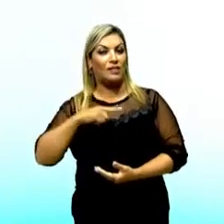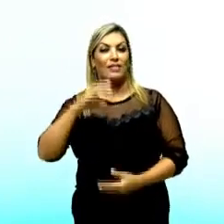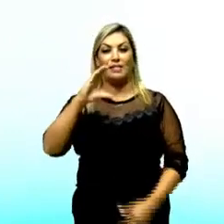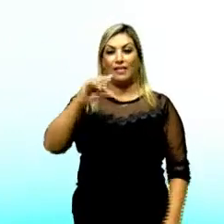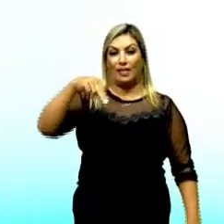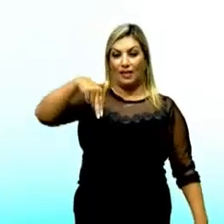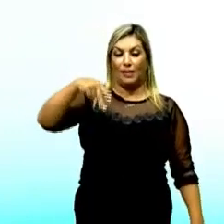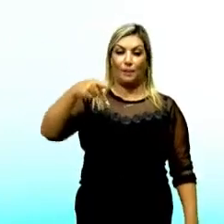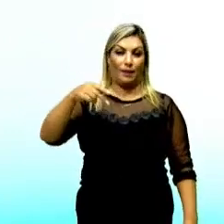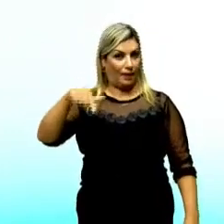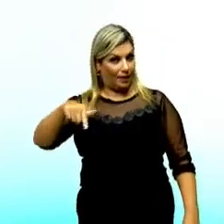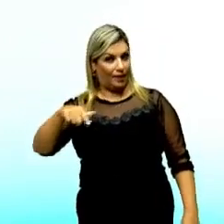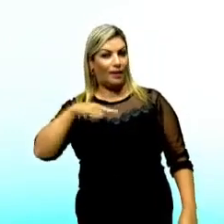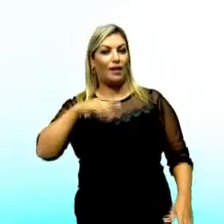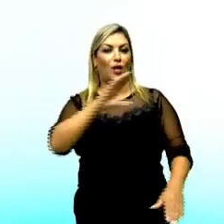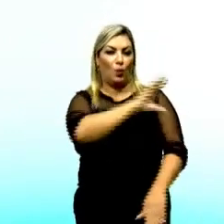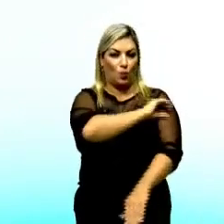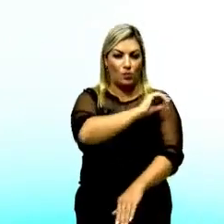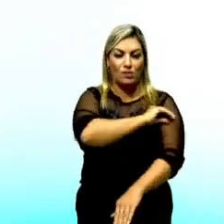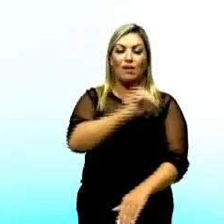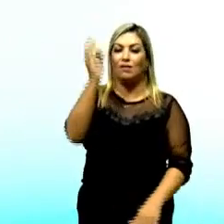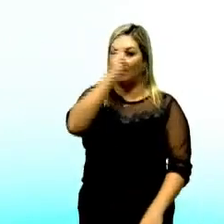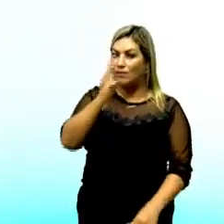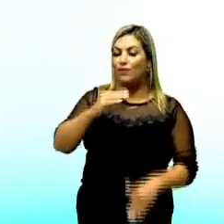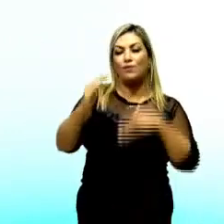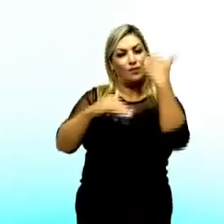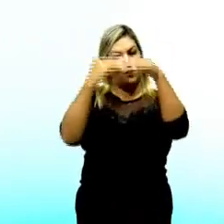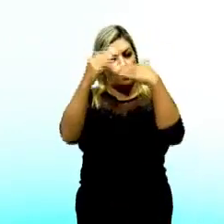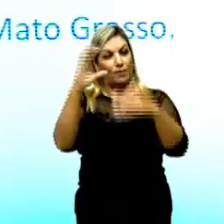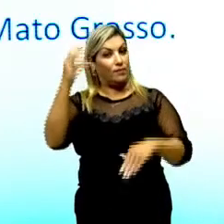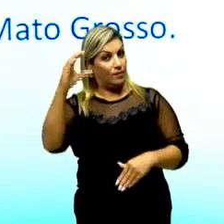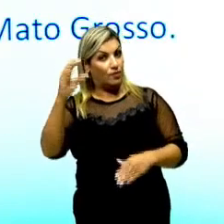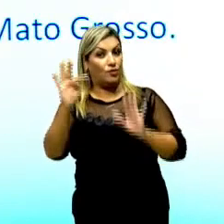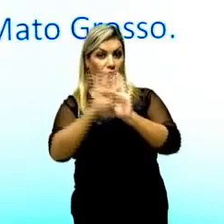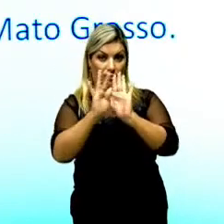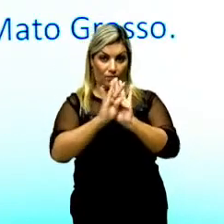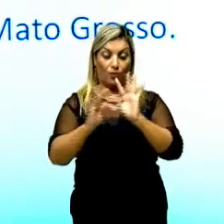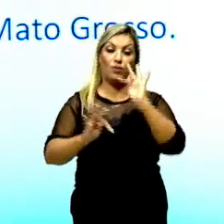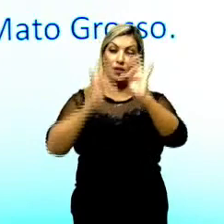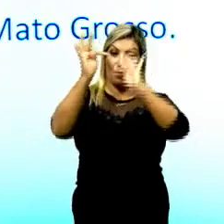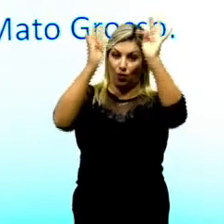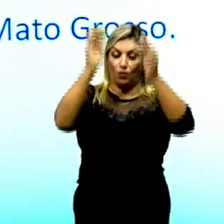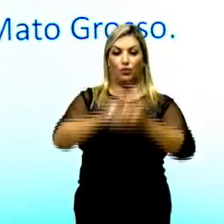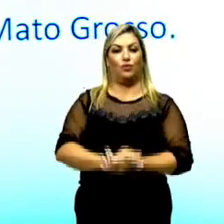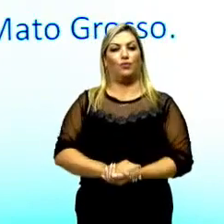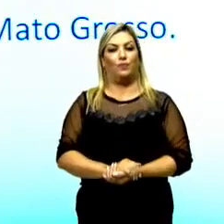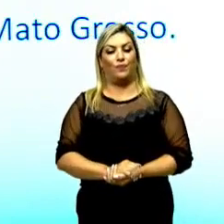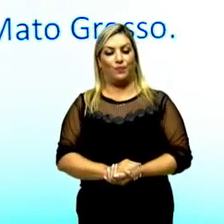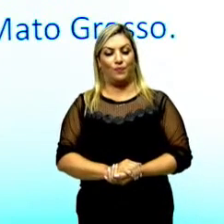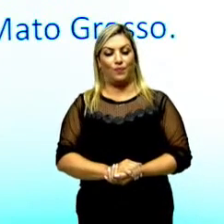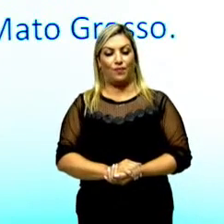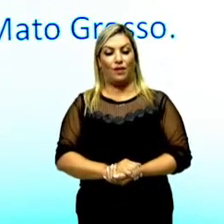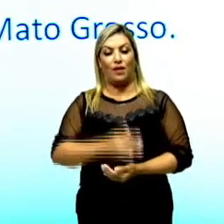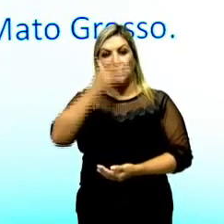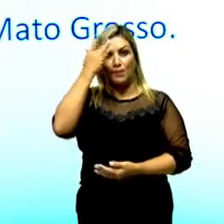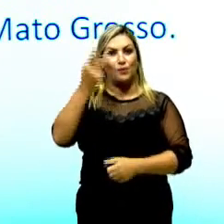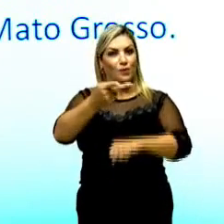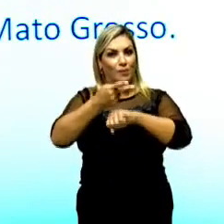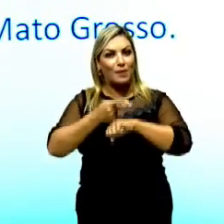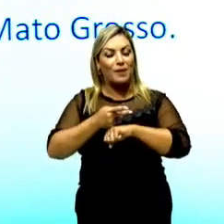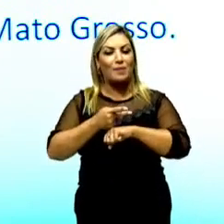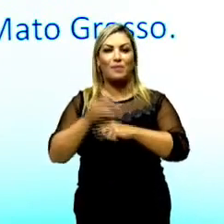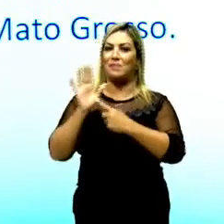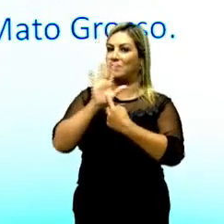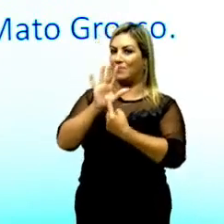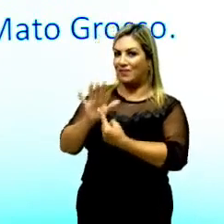CNPq, Conselho Nacional do Desenvolvimento Científico e Tecnológico. Os premiados foram apresentados